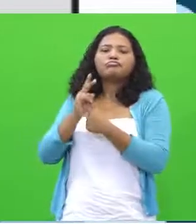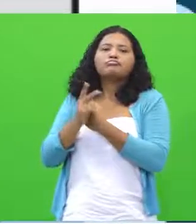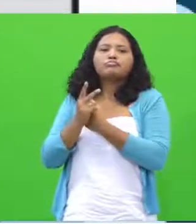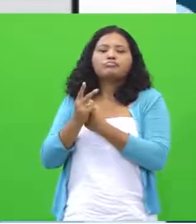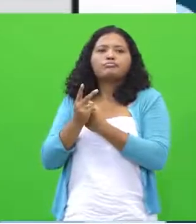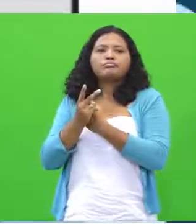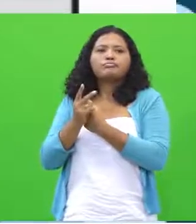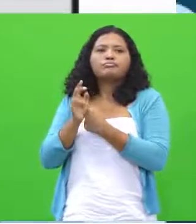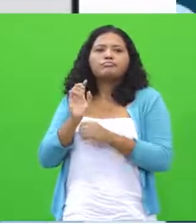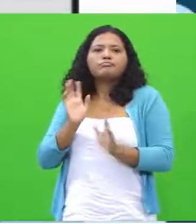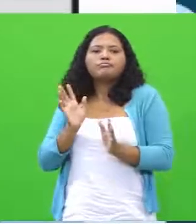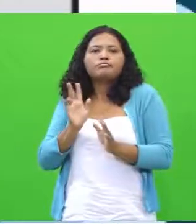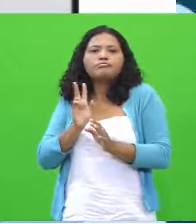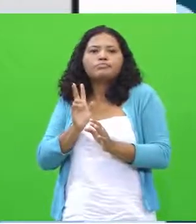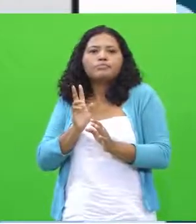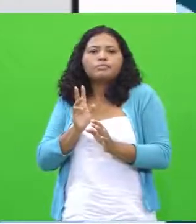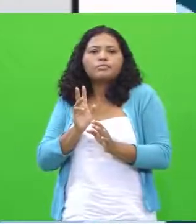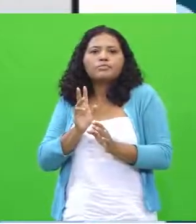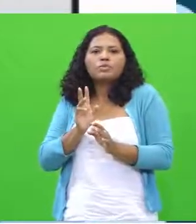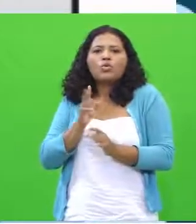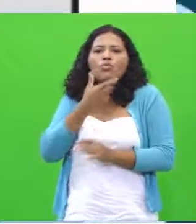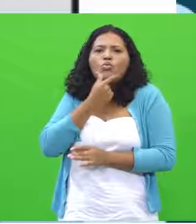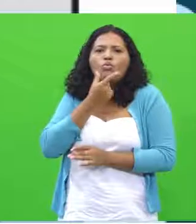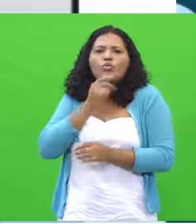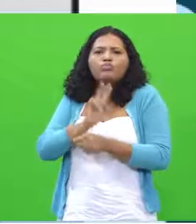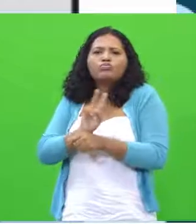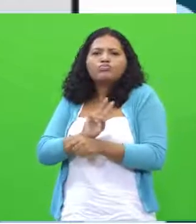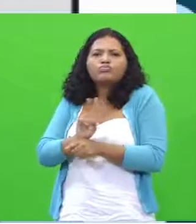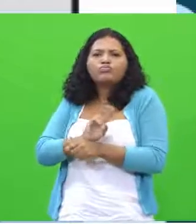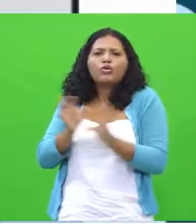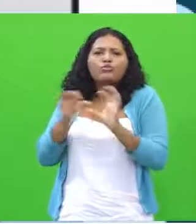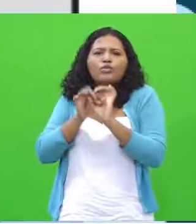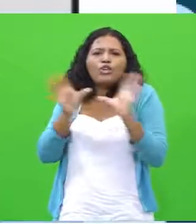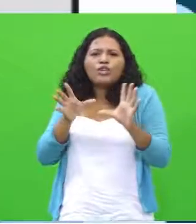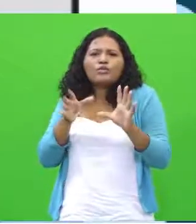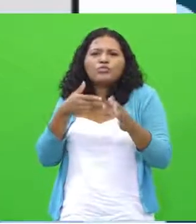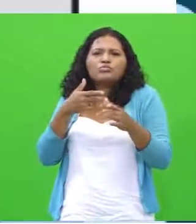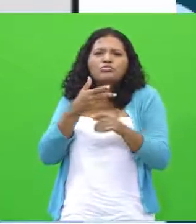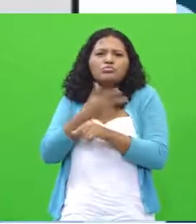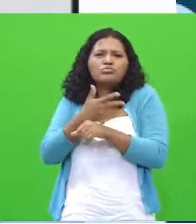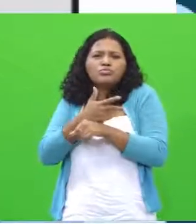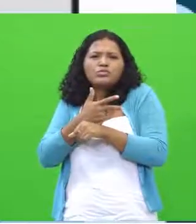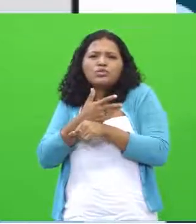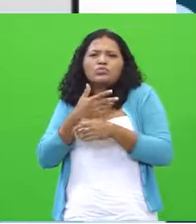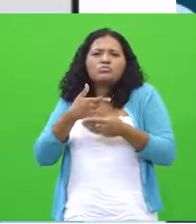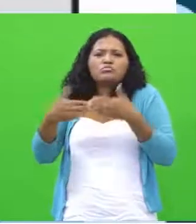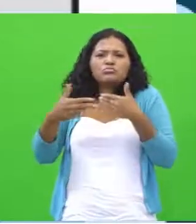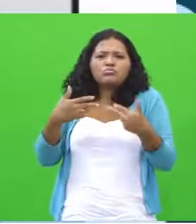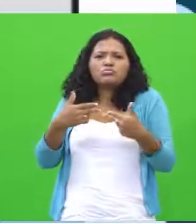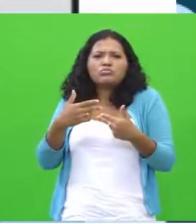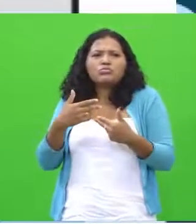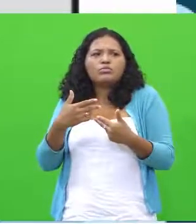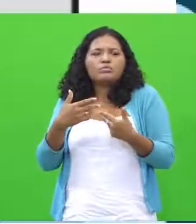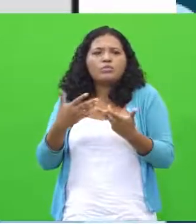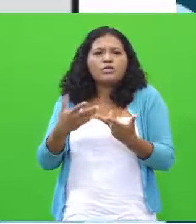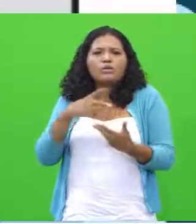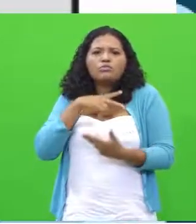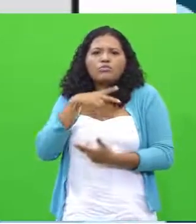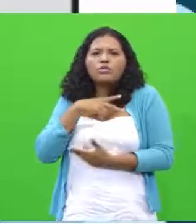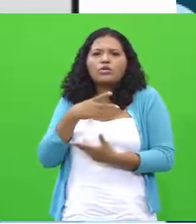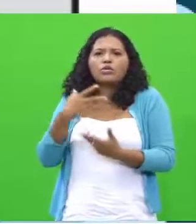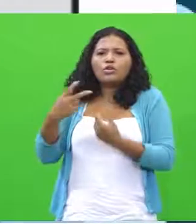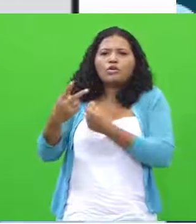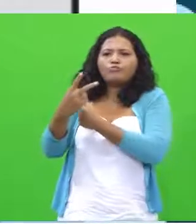isento de qualquer monitoramento? Não. Também está sendo observado. Então, caiu na rede, você